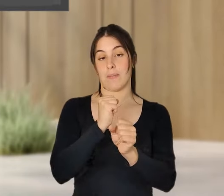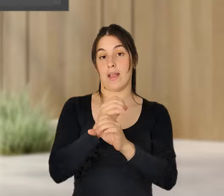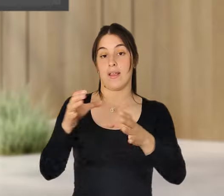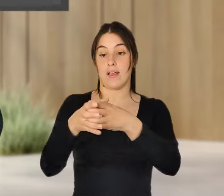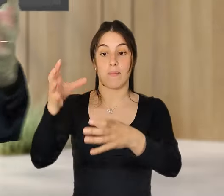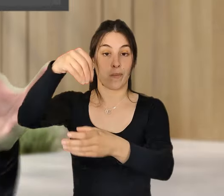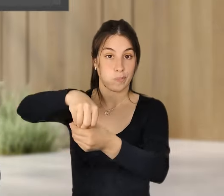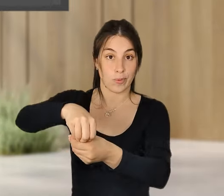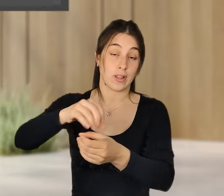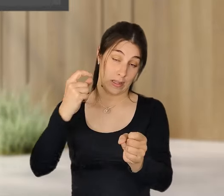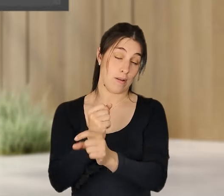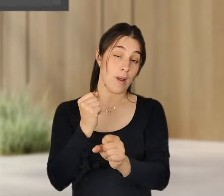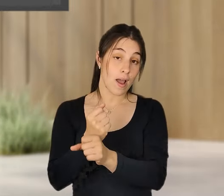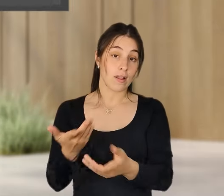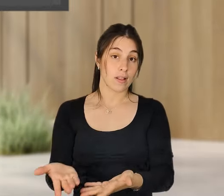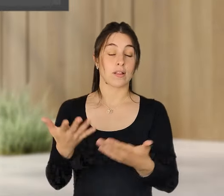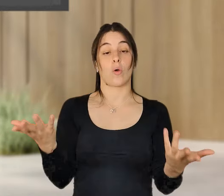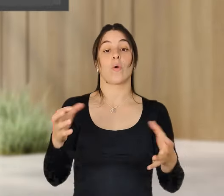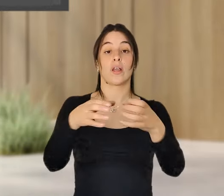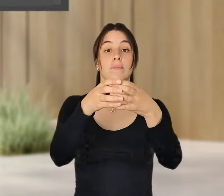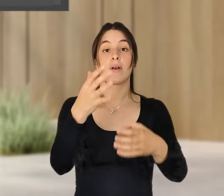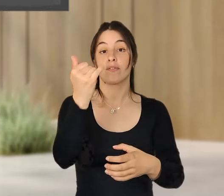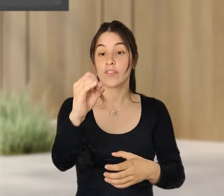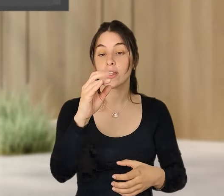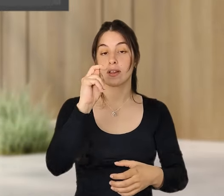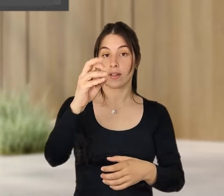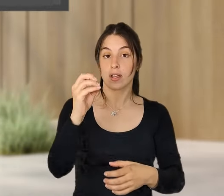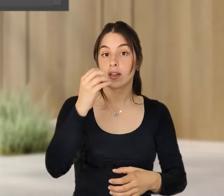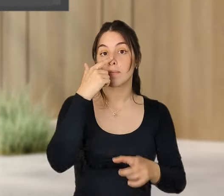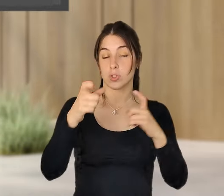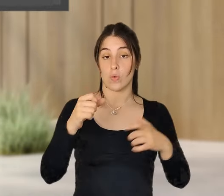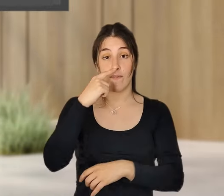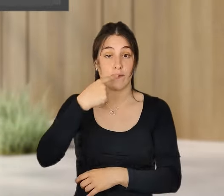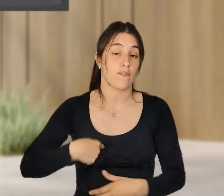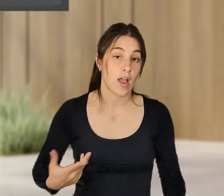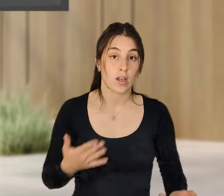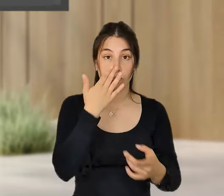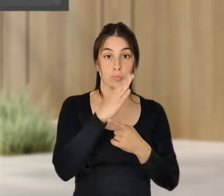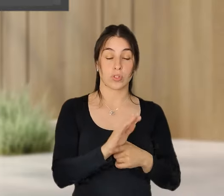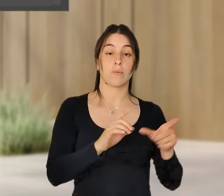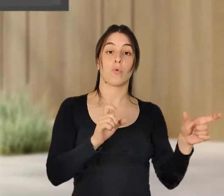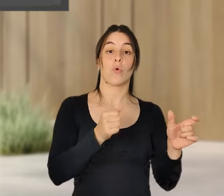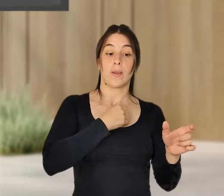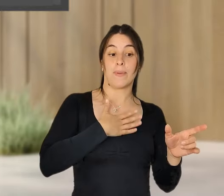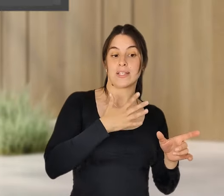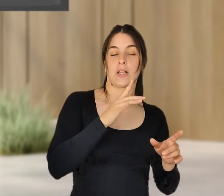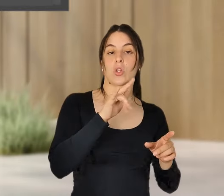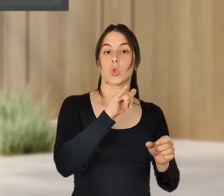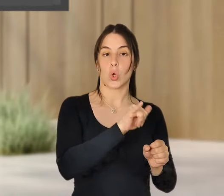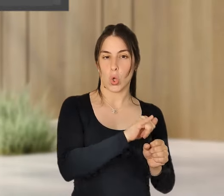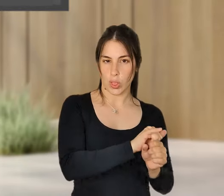Equipas de 10, 20, 30 pessoas falham. Veja o caso da Boeing, quando teve aqueles problemas, ou da Toyota. Sim, sim.